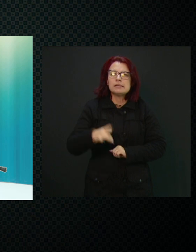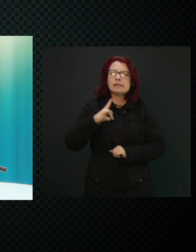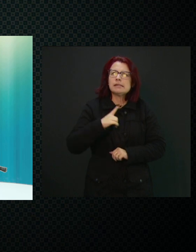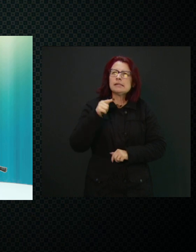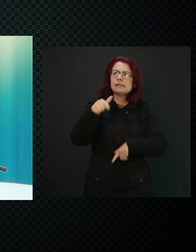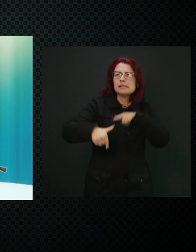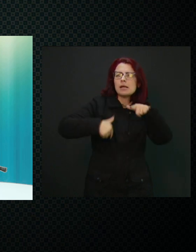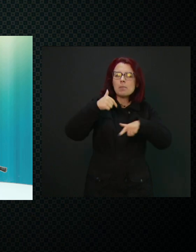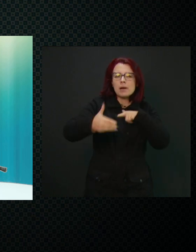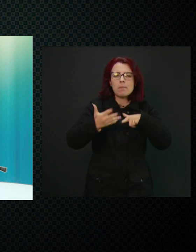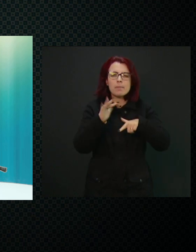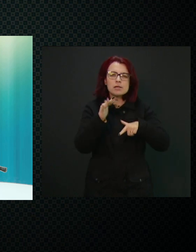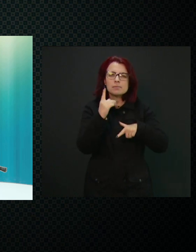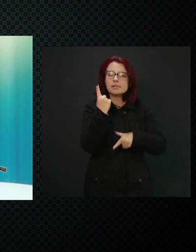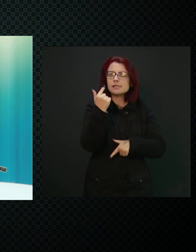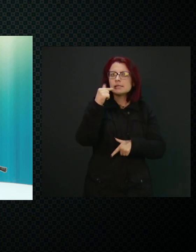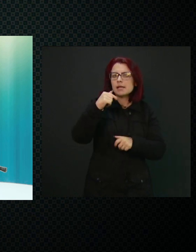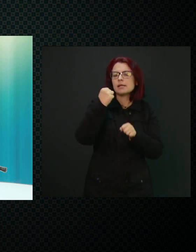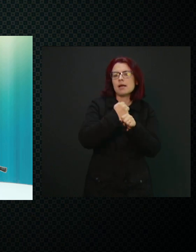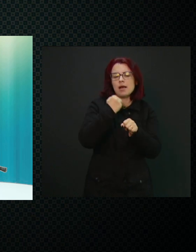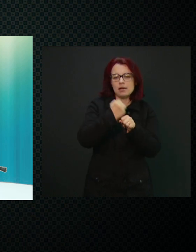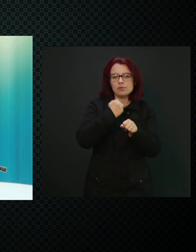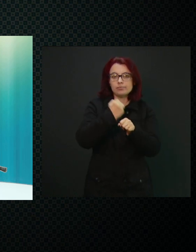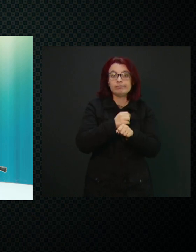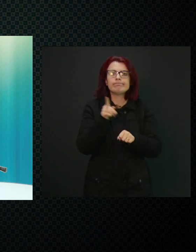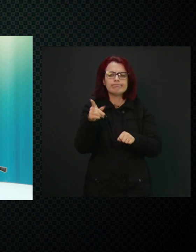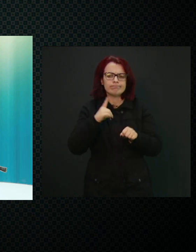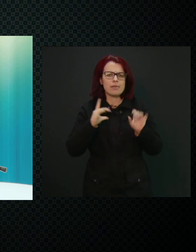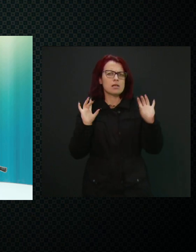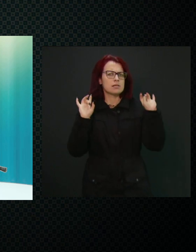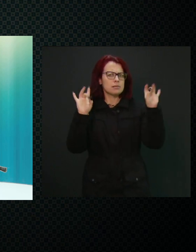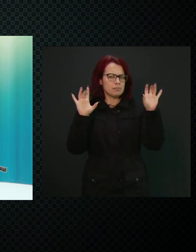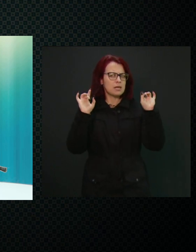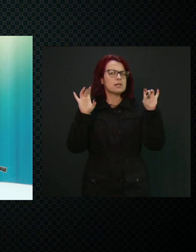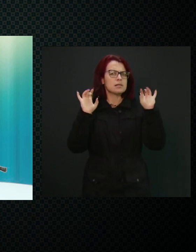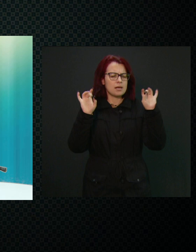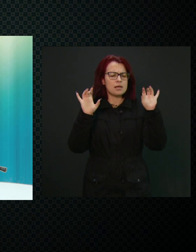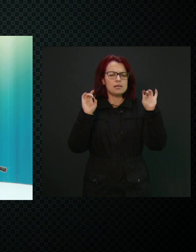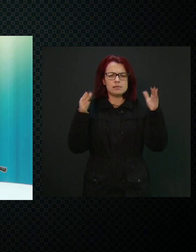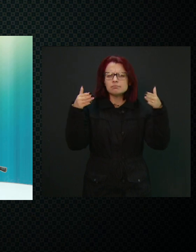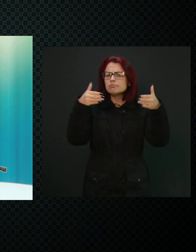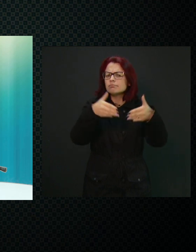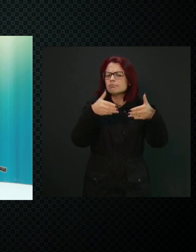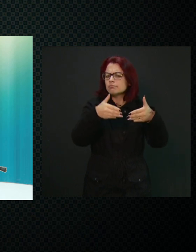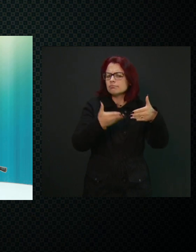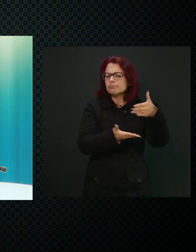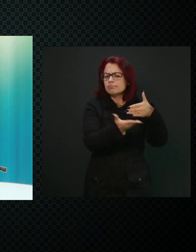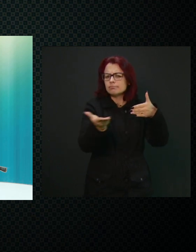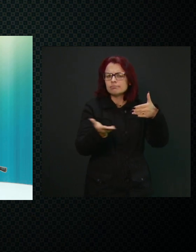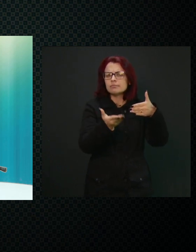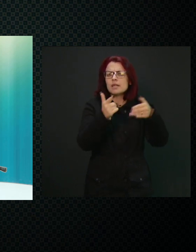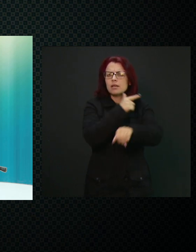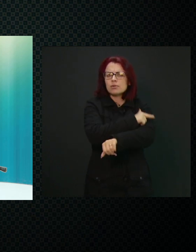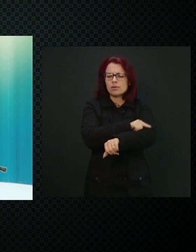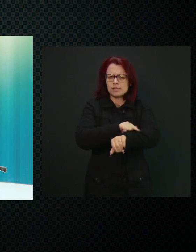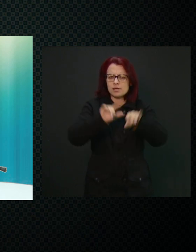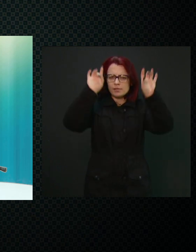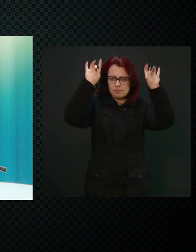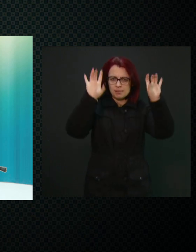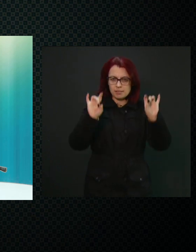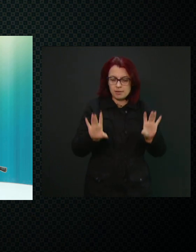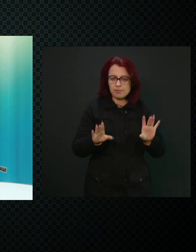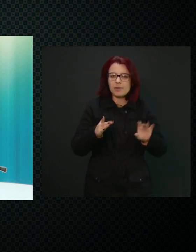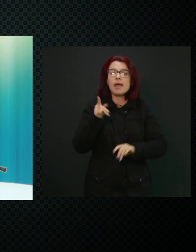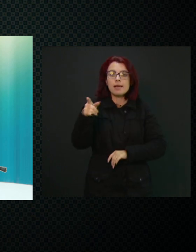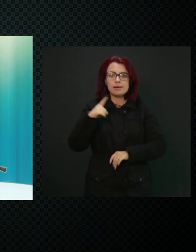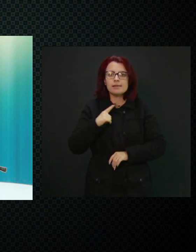anos. Ela é especialista em educação especial, também psicopedagoga